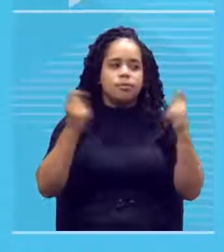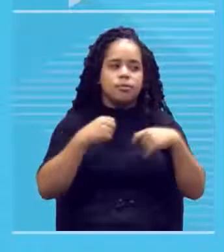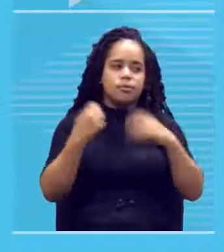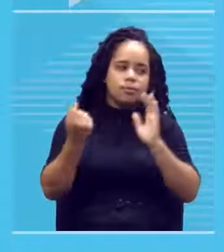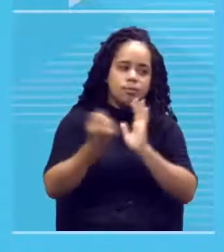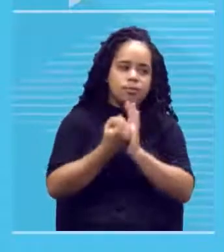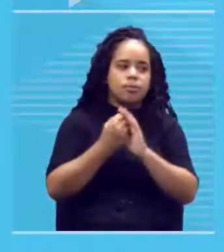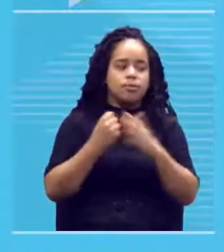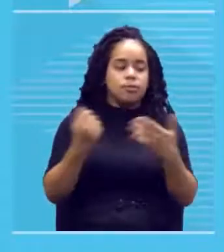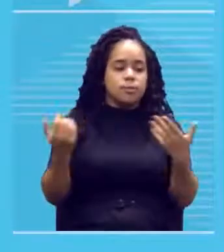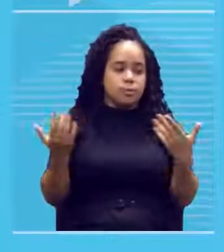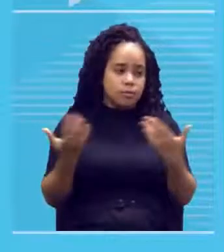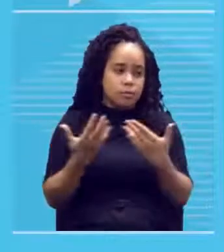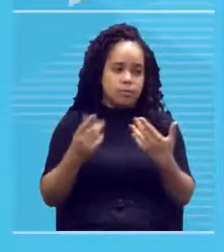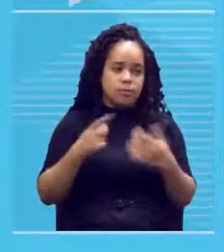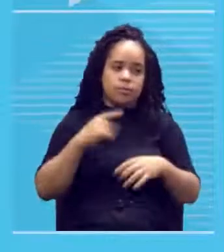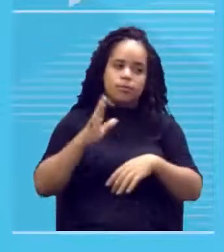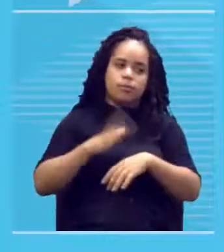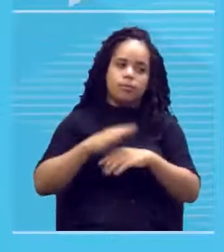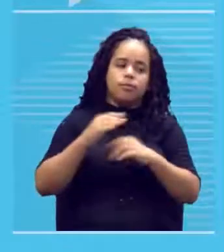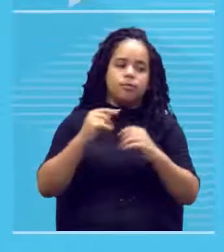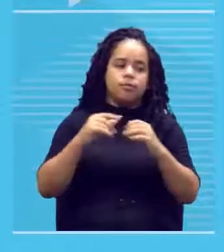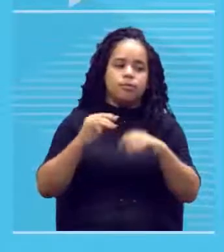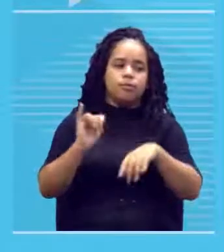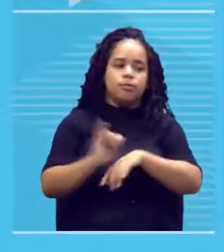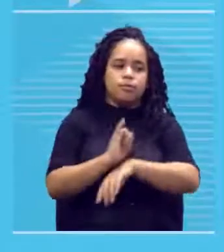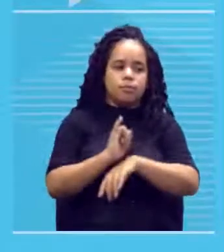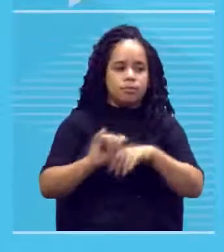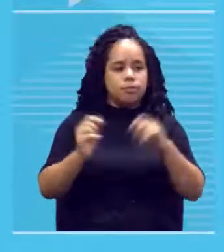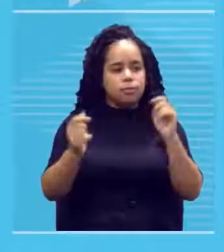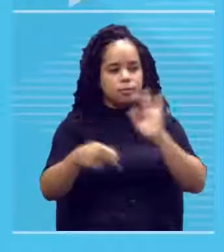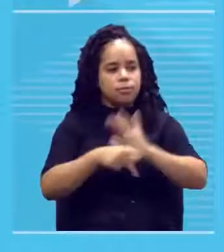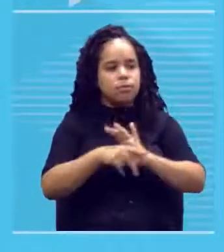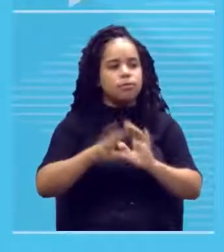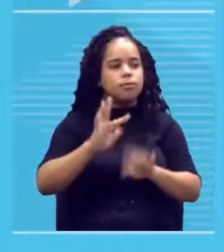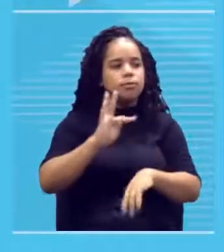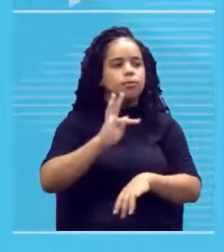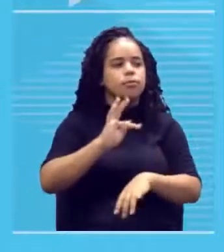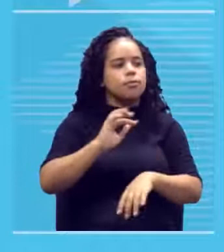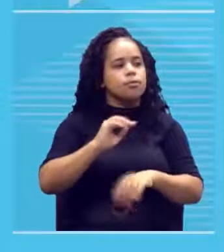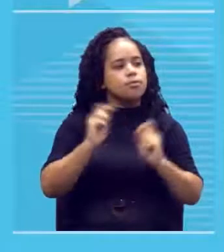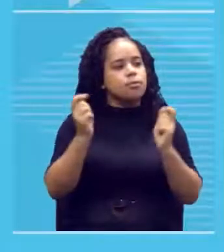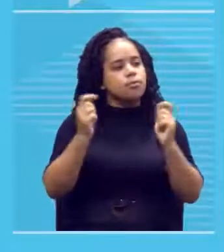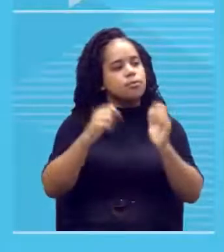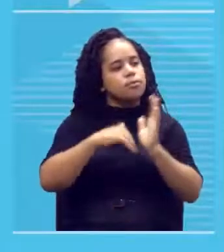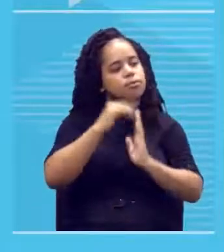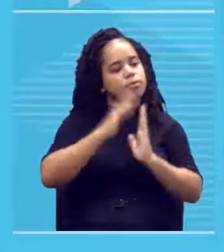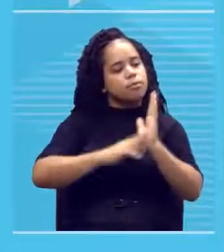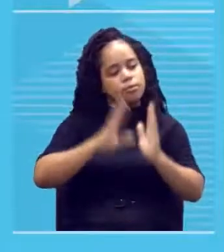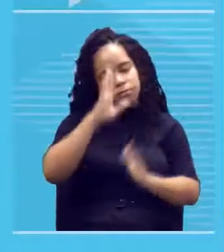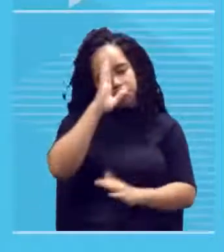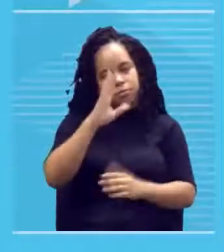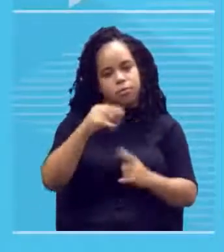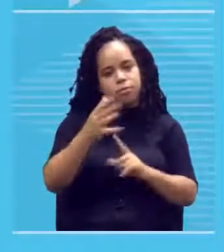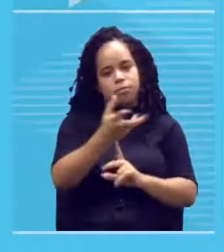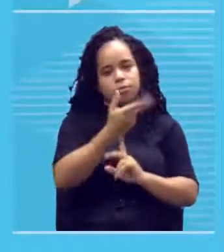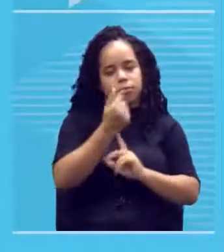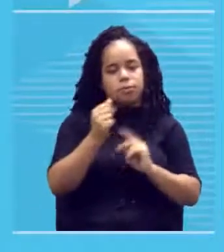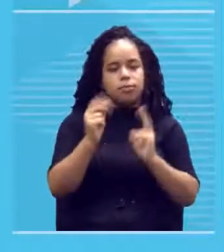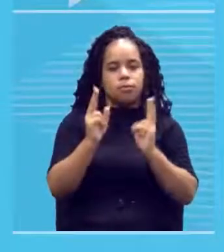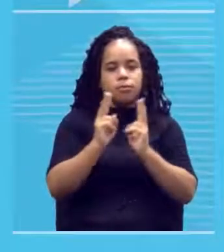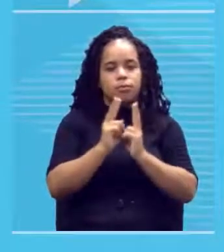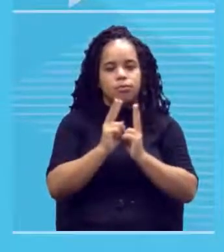posto que atualmente existem amplas técnicas de pintura sobretudo expressas pela arte digital que nem usa